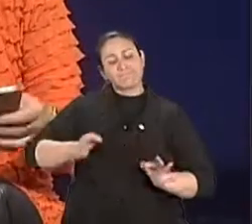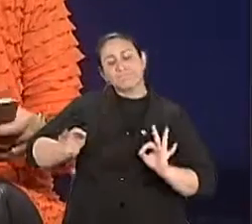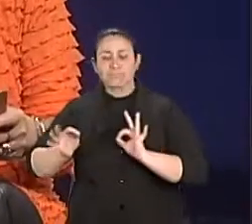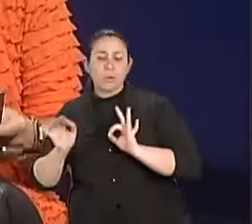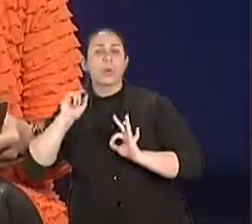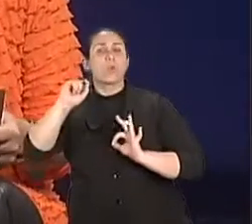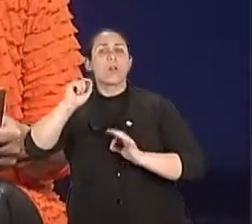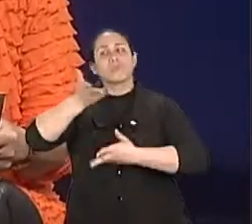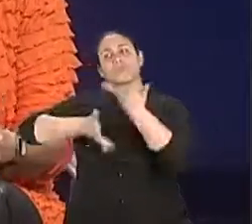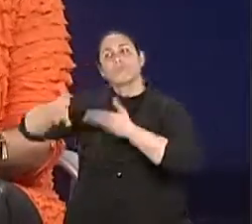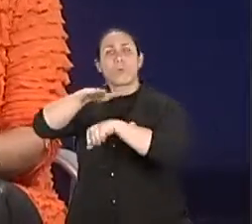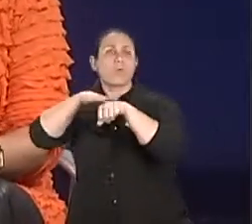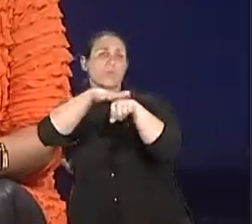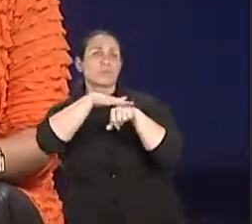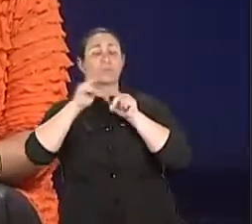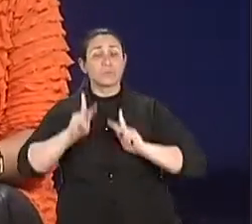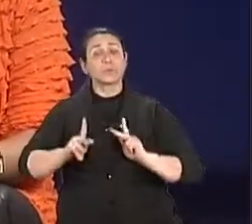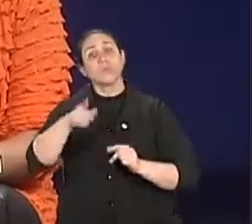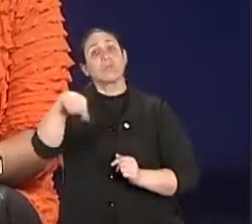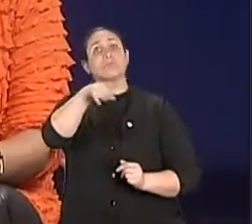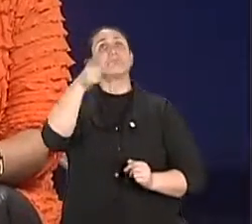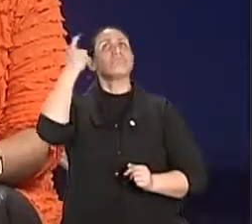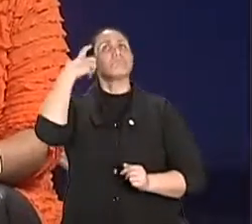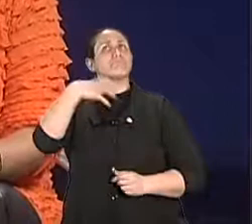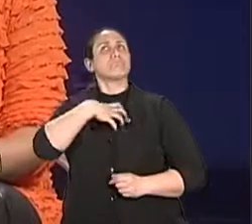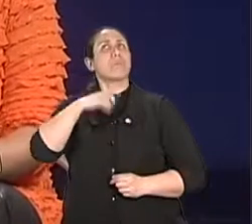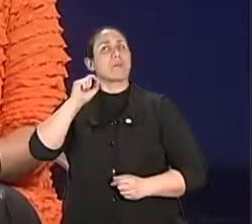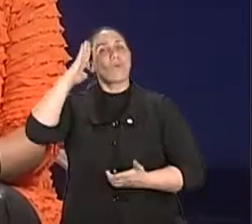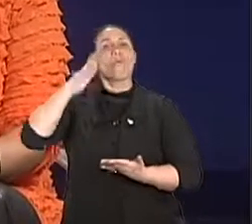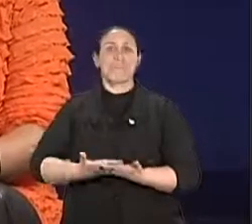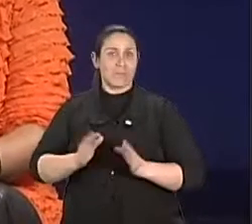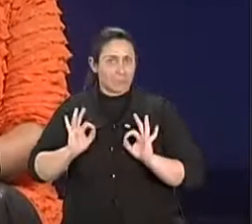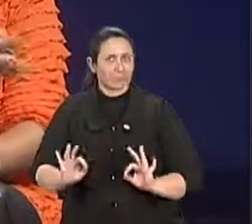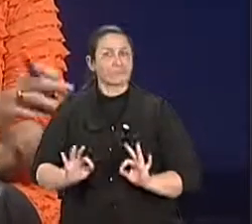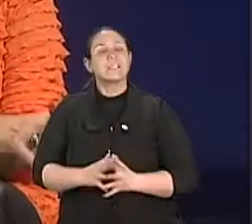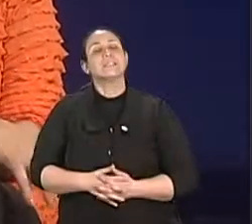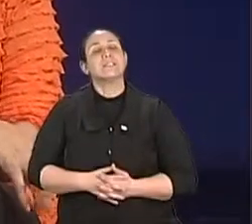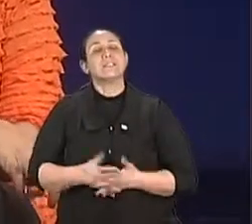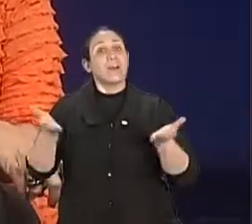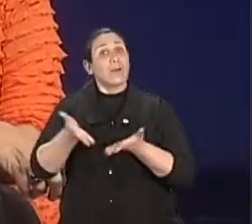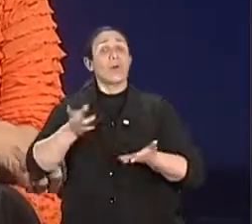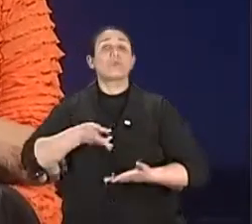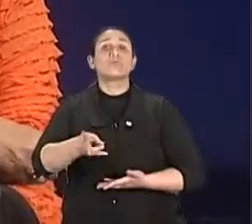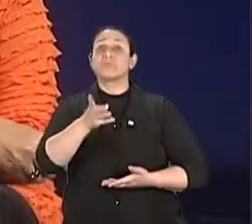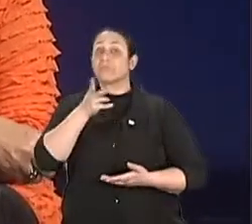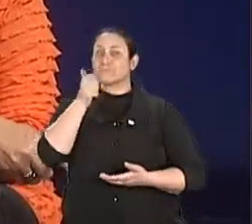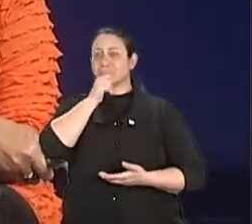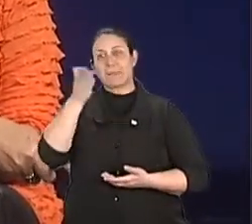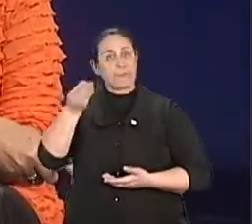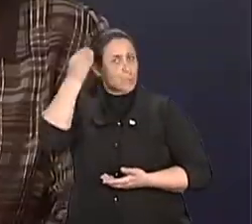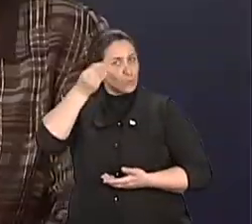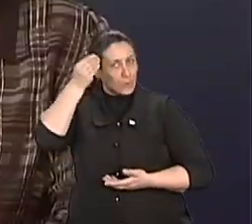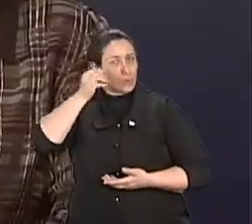com os outros, com quem vocês realmente têm confiança, né? Nós continuamos aqui falando então com a